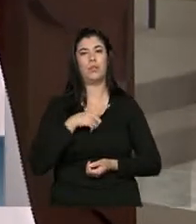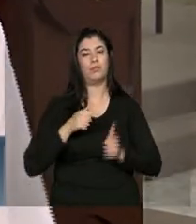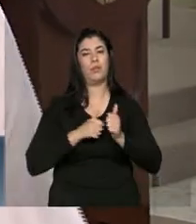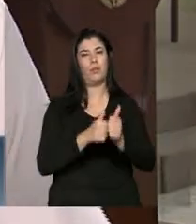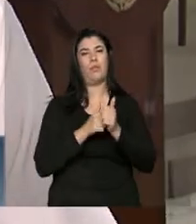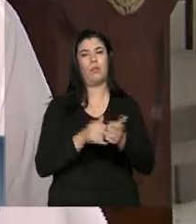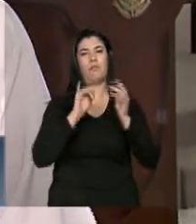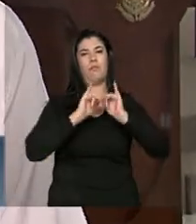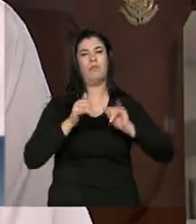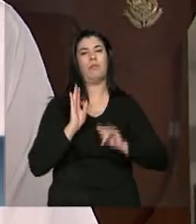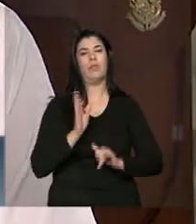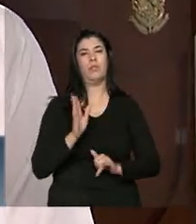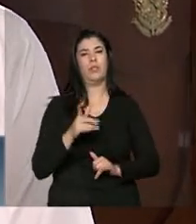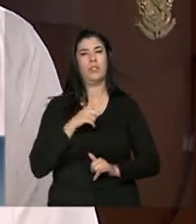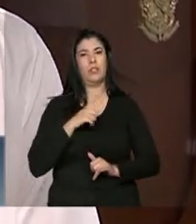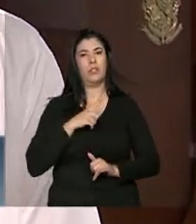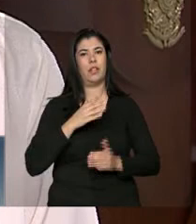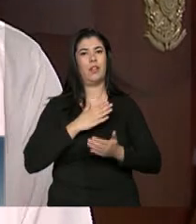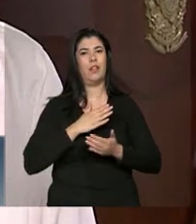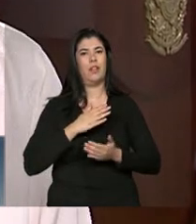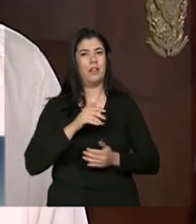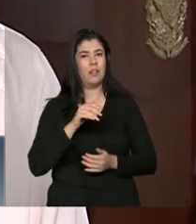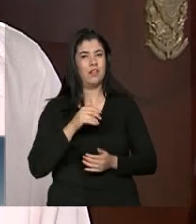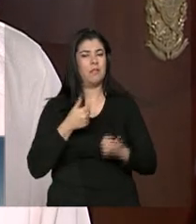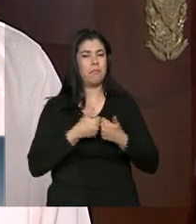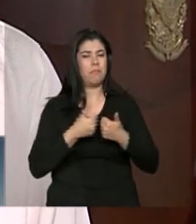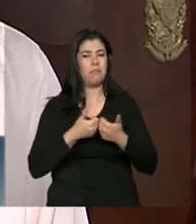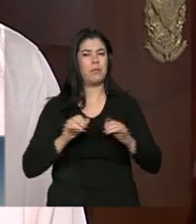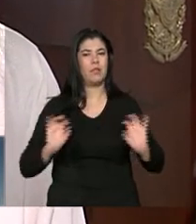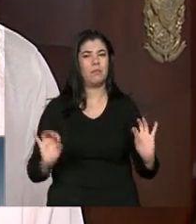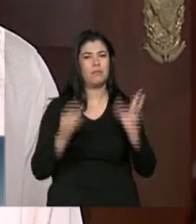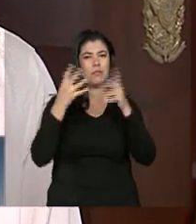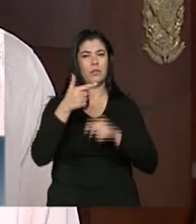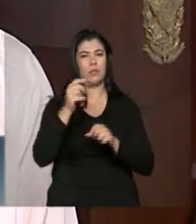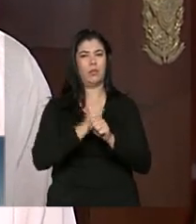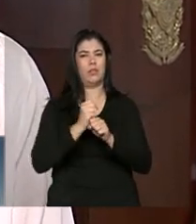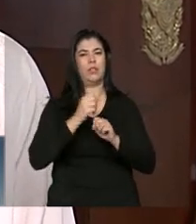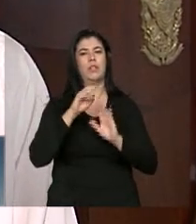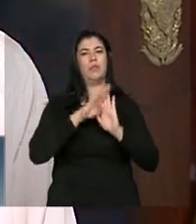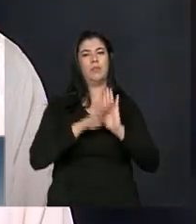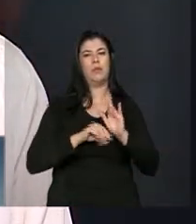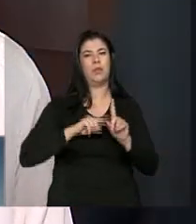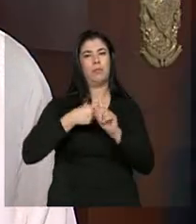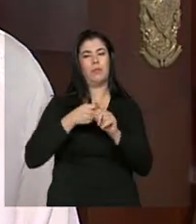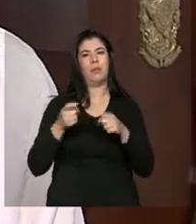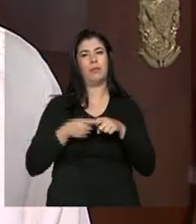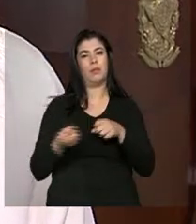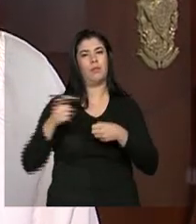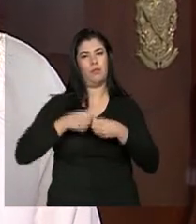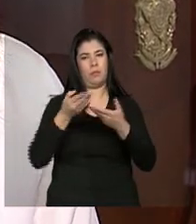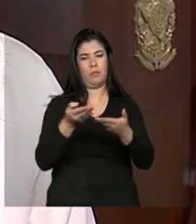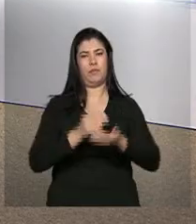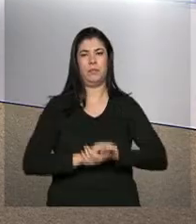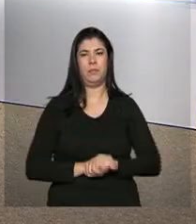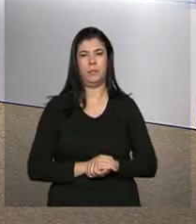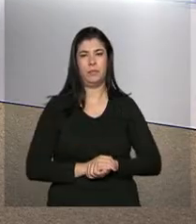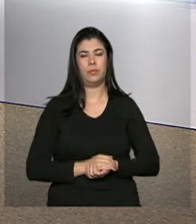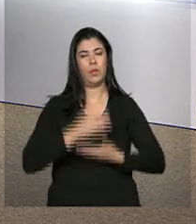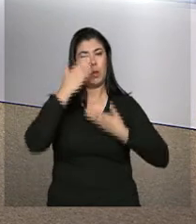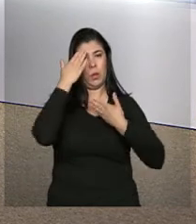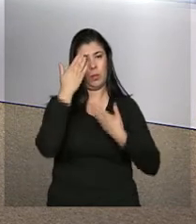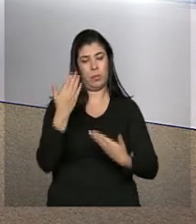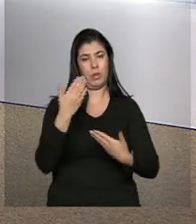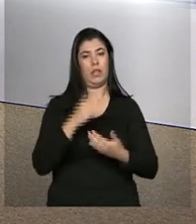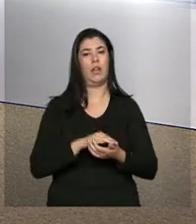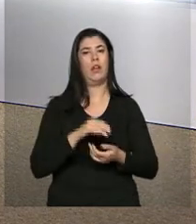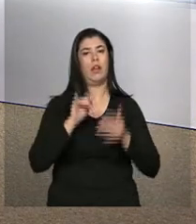acompanhando e logo mais vai começar a cerimônia que celebra aí os dois anos do programa Mais Médicos. É com você no estúdio. Obrigada, Ana